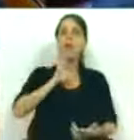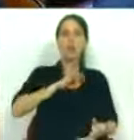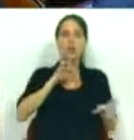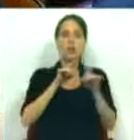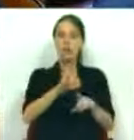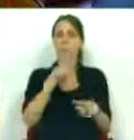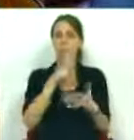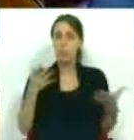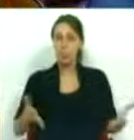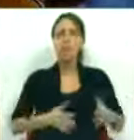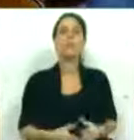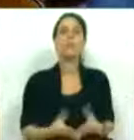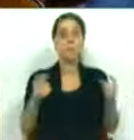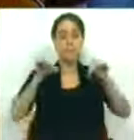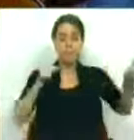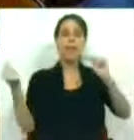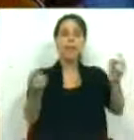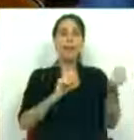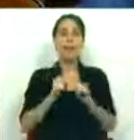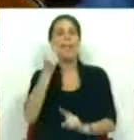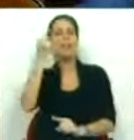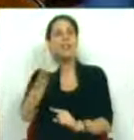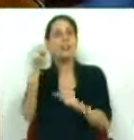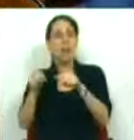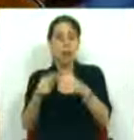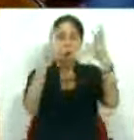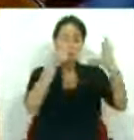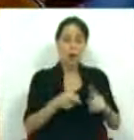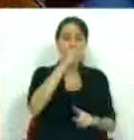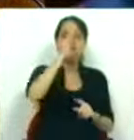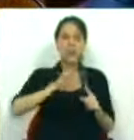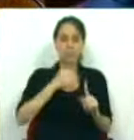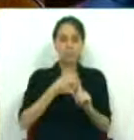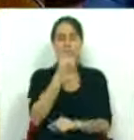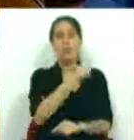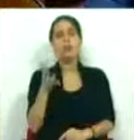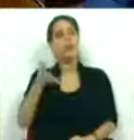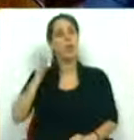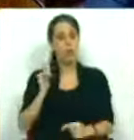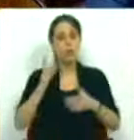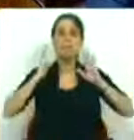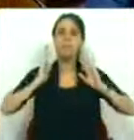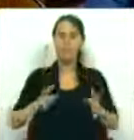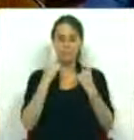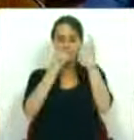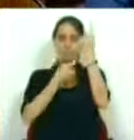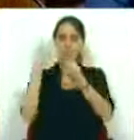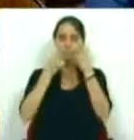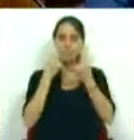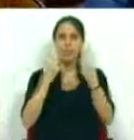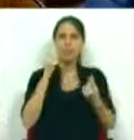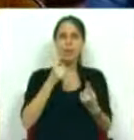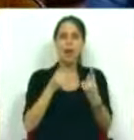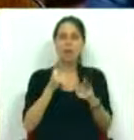Sras. e Srs. Deputados. Neste debate na especialidade do Orçamento de Estado para 2012, impõe-se equacionar